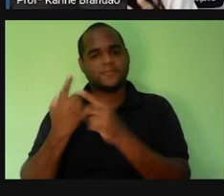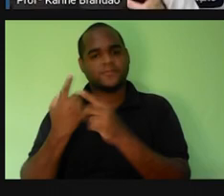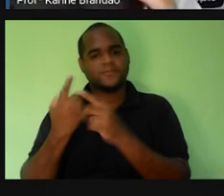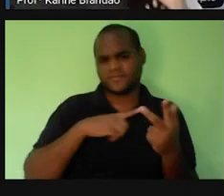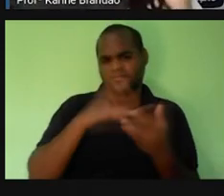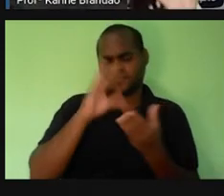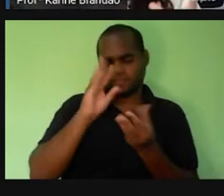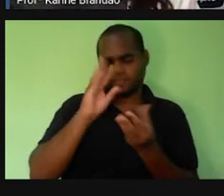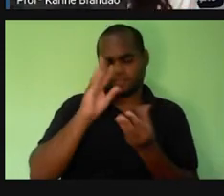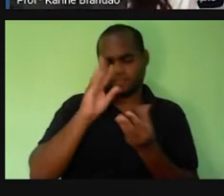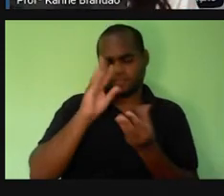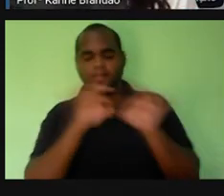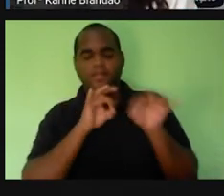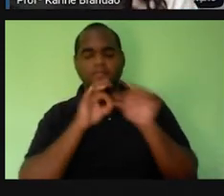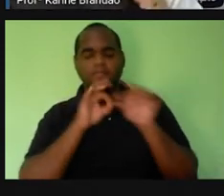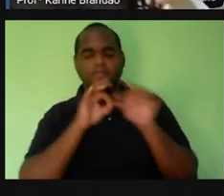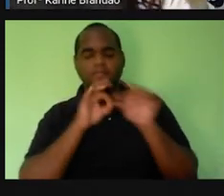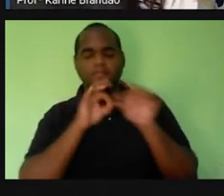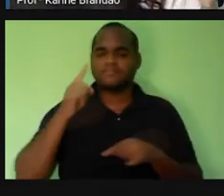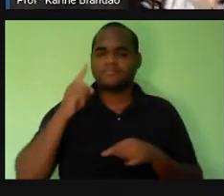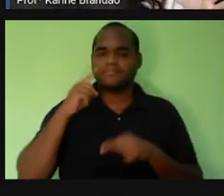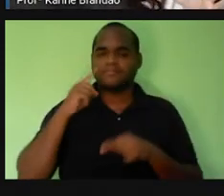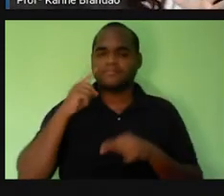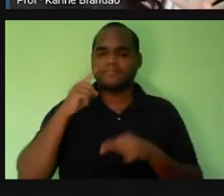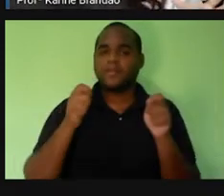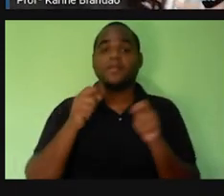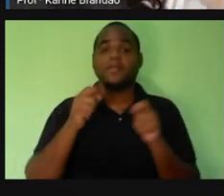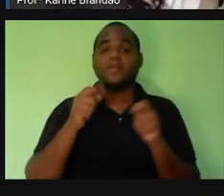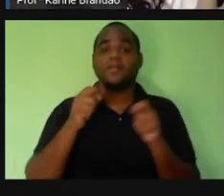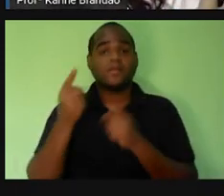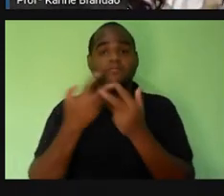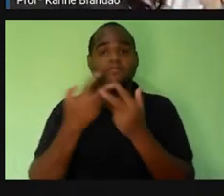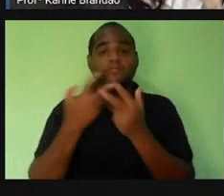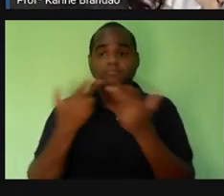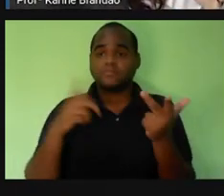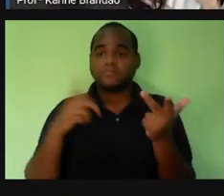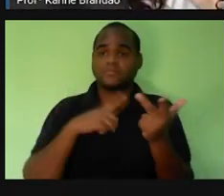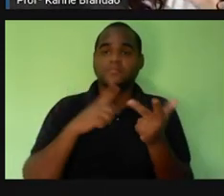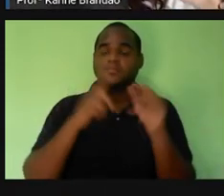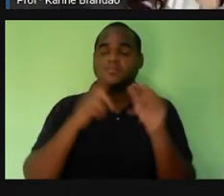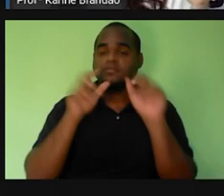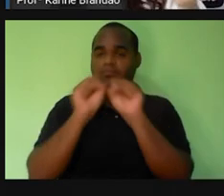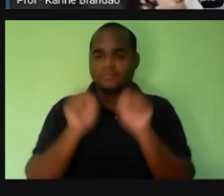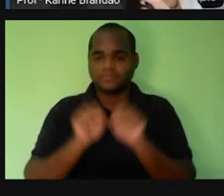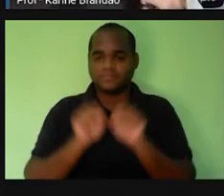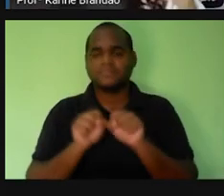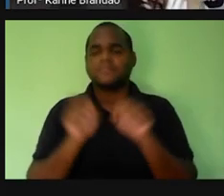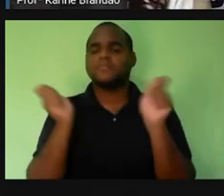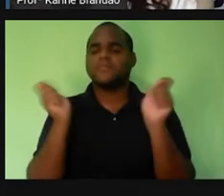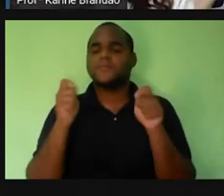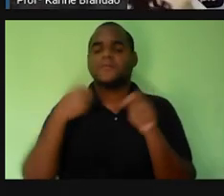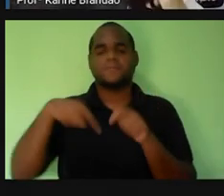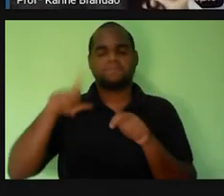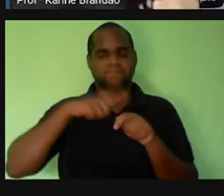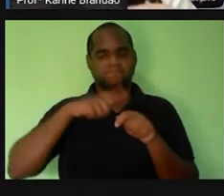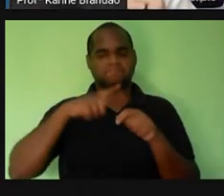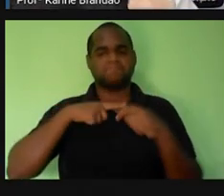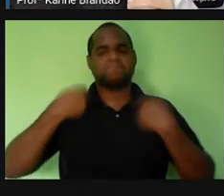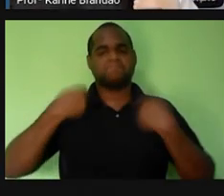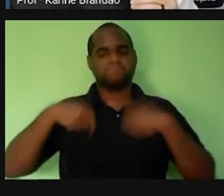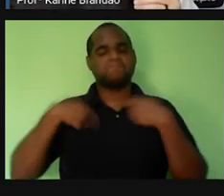organizar, olhar essas partes, para depois olhar esse todo também, esse sistema, né? A gente precisa ir para as